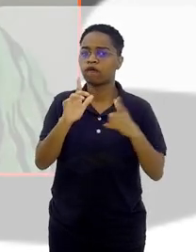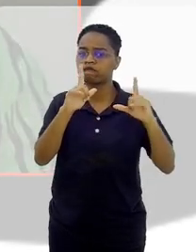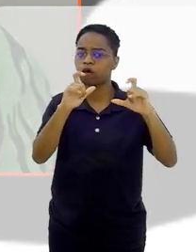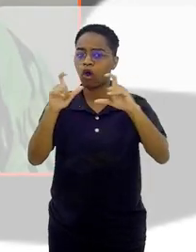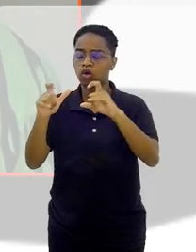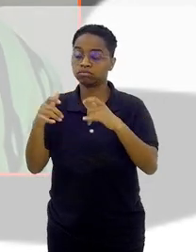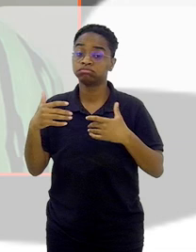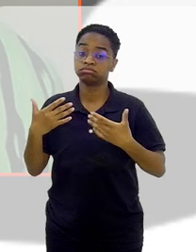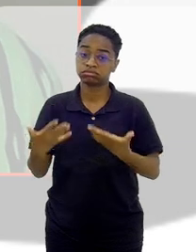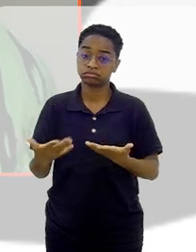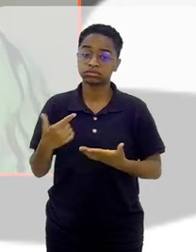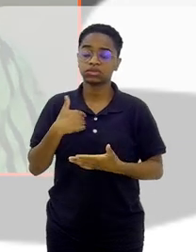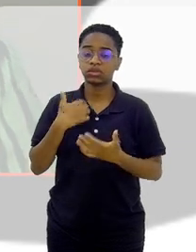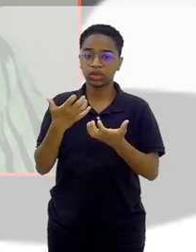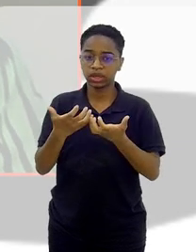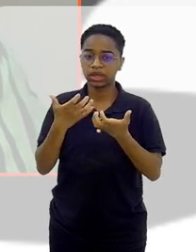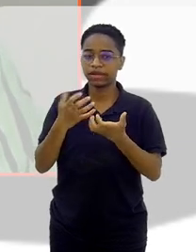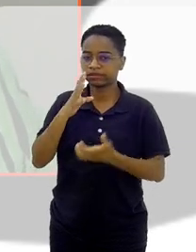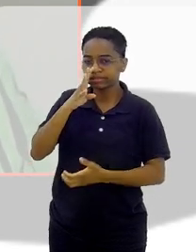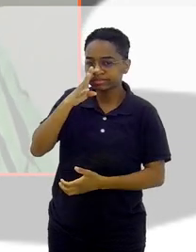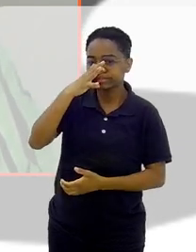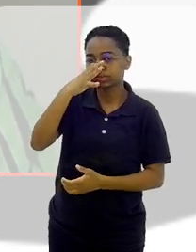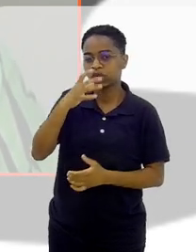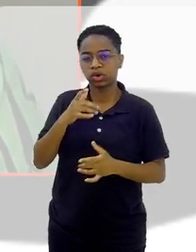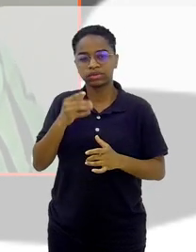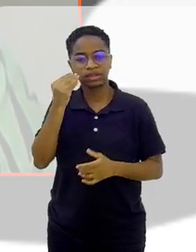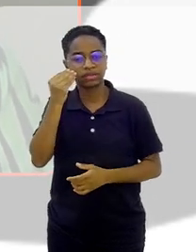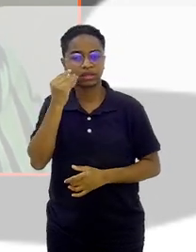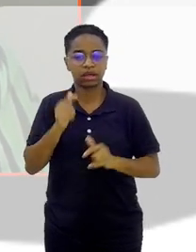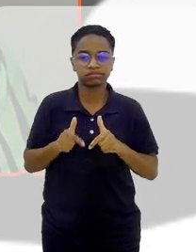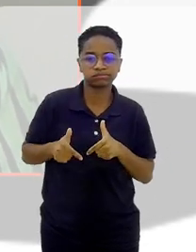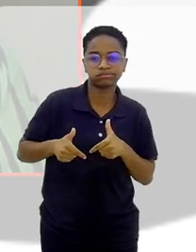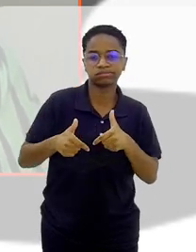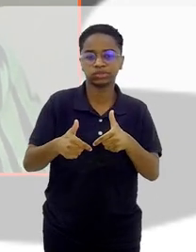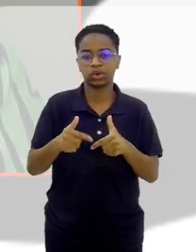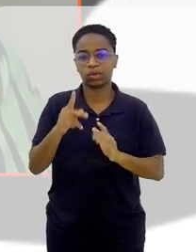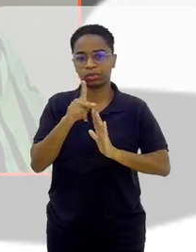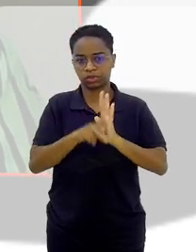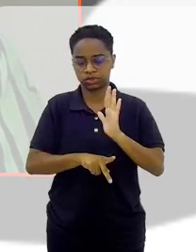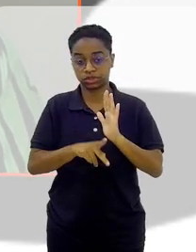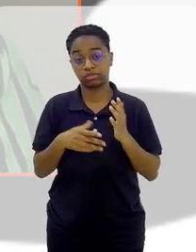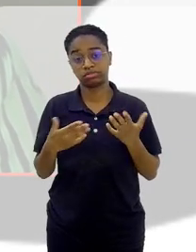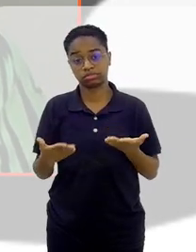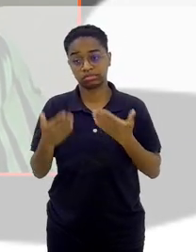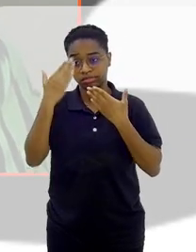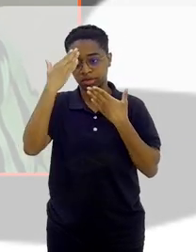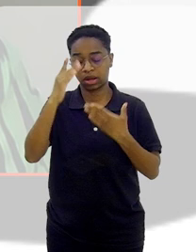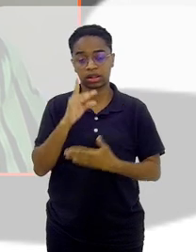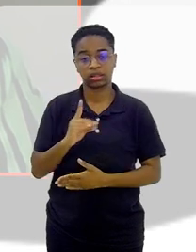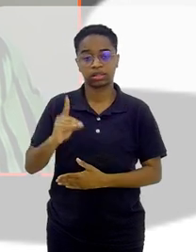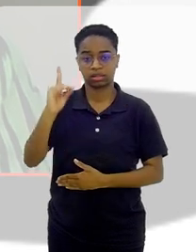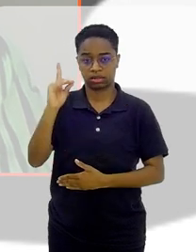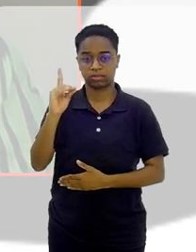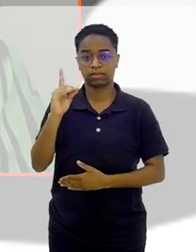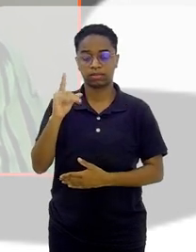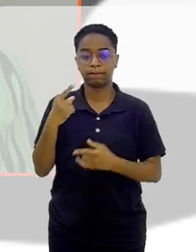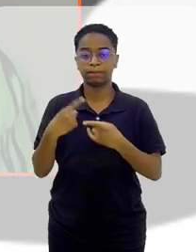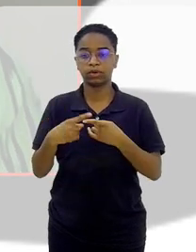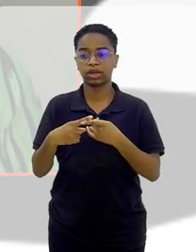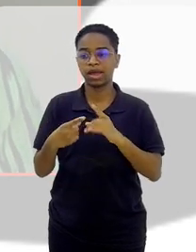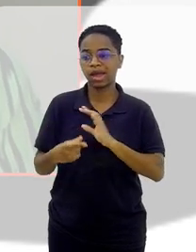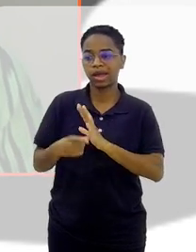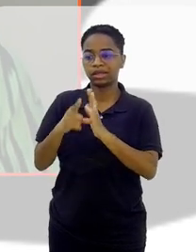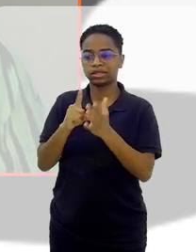Então, eu queria insistir, nós queríamos insistir nesse projeto, né? E graças a Deus, quer dizer, o que eram